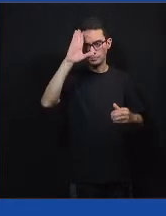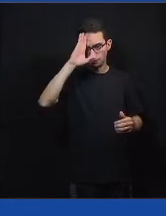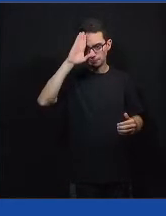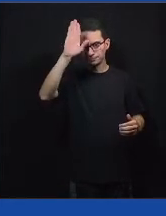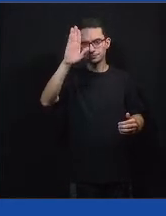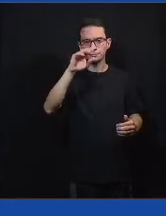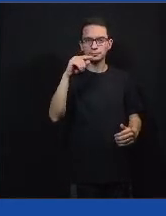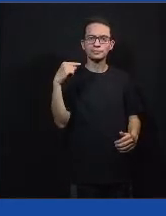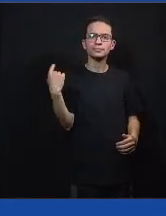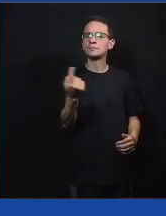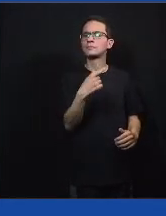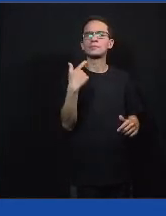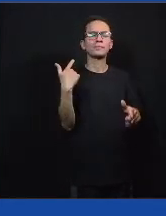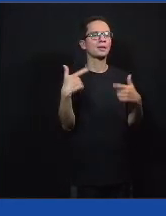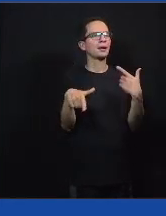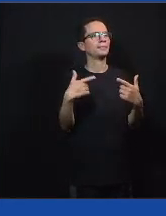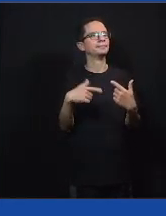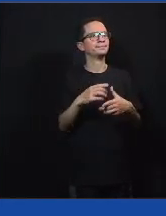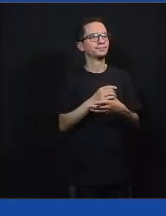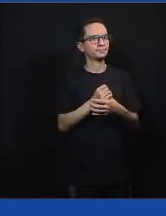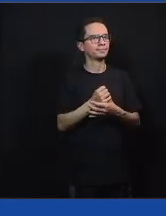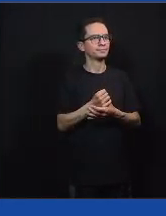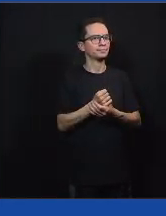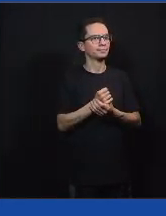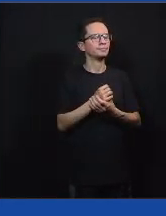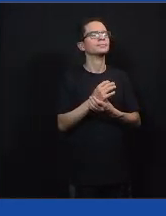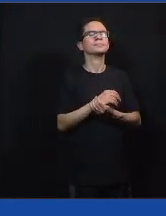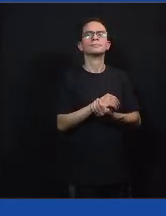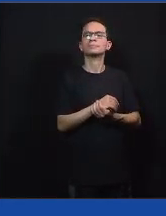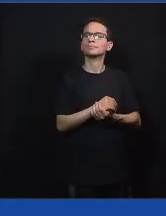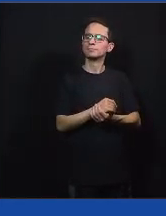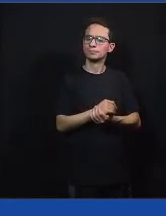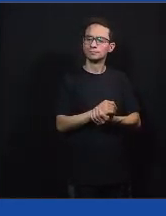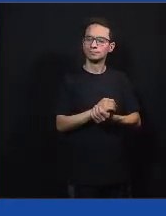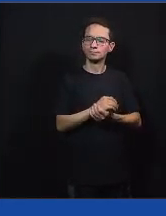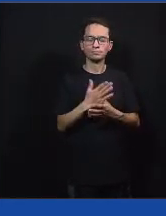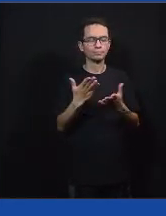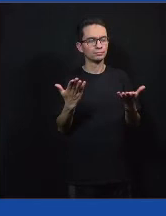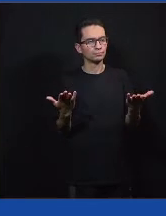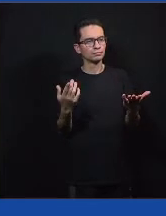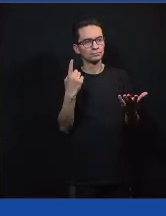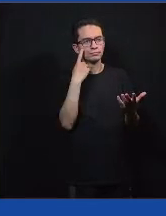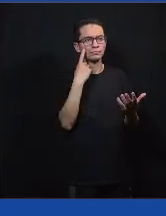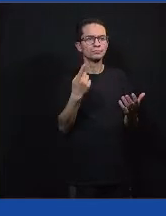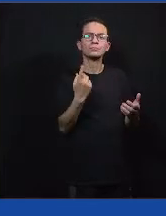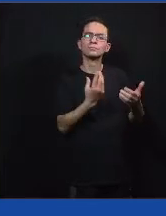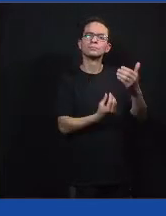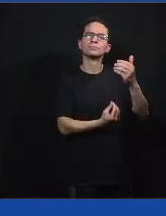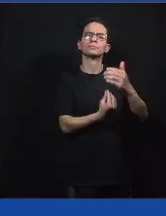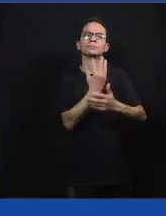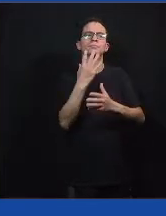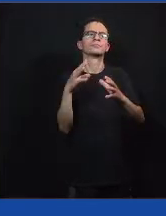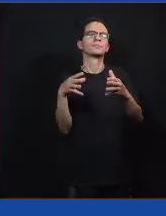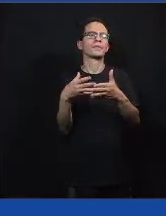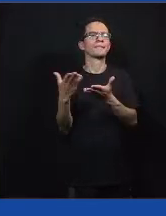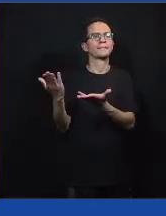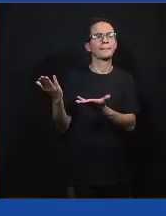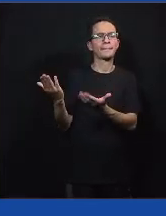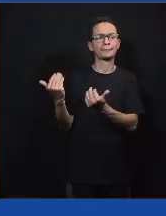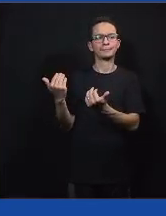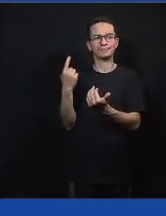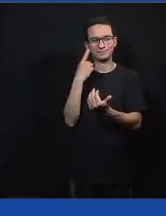trabalho. Bom, feito isso, tem o processo de formação do grupo de jovens. Então,